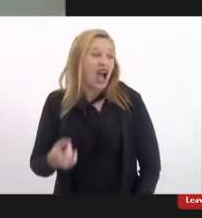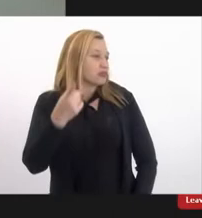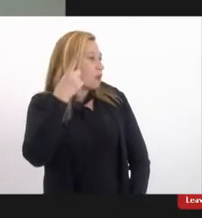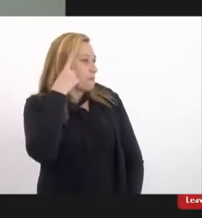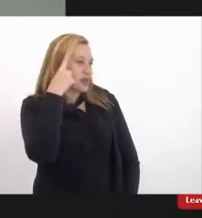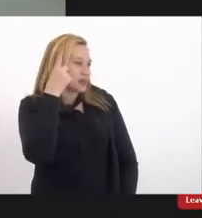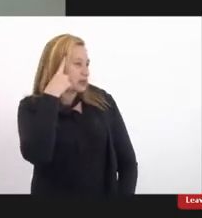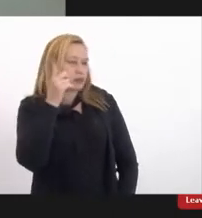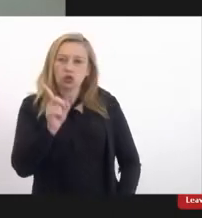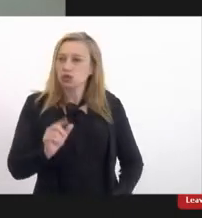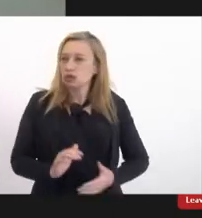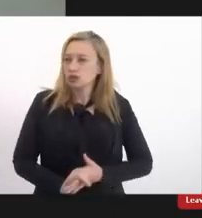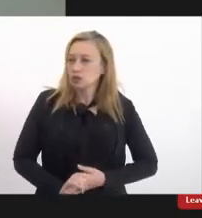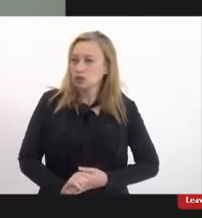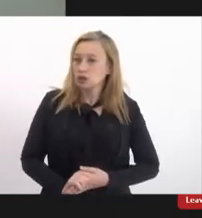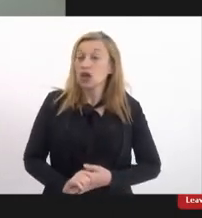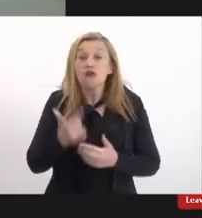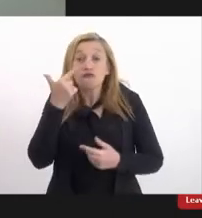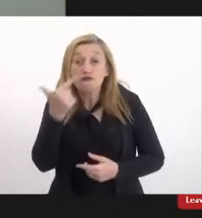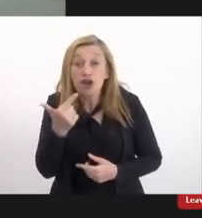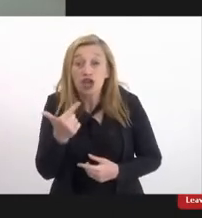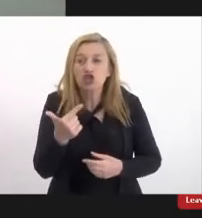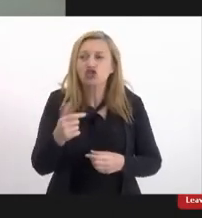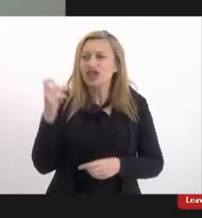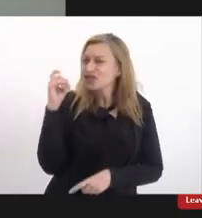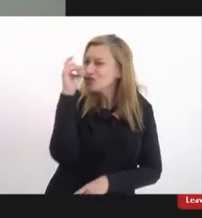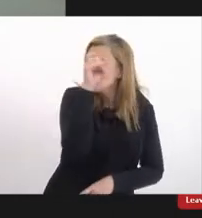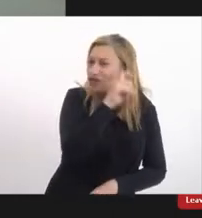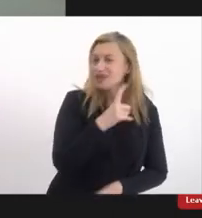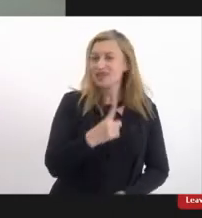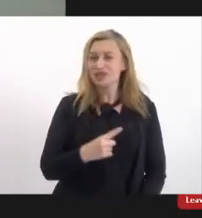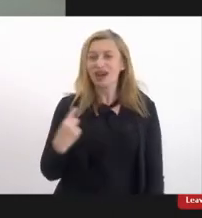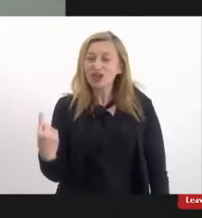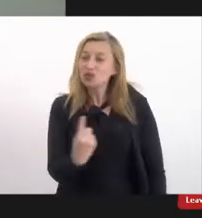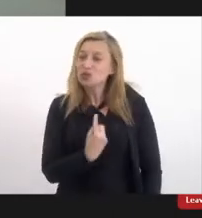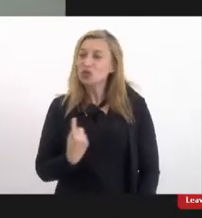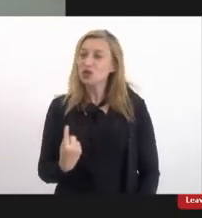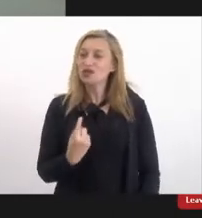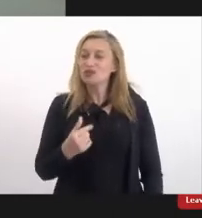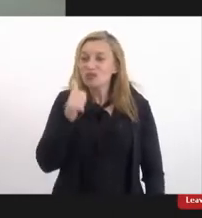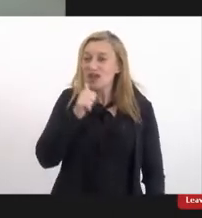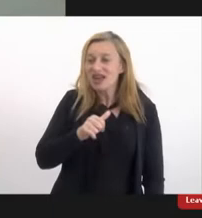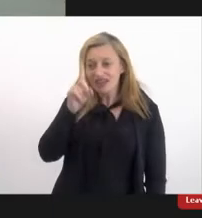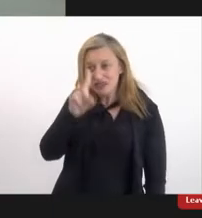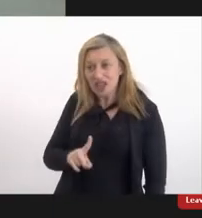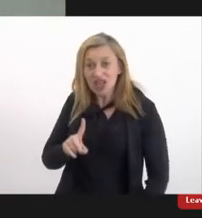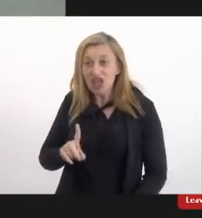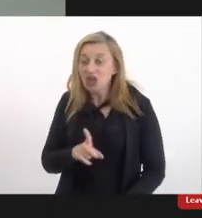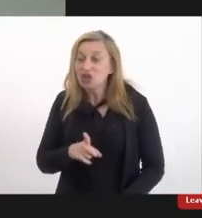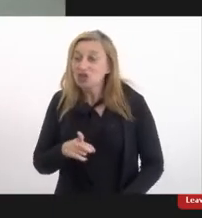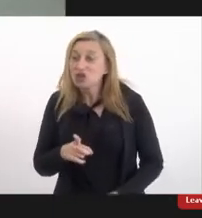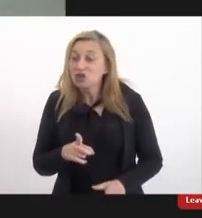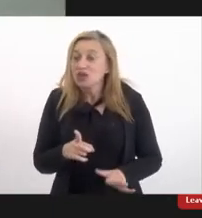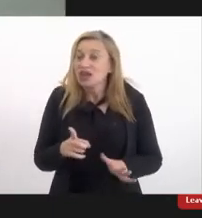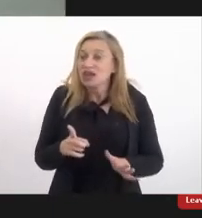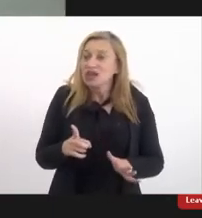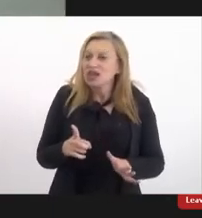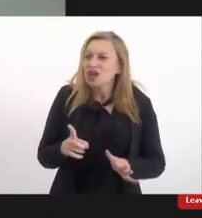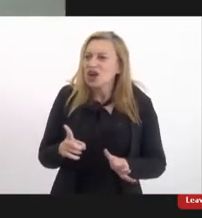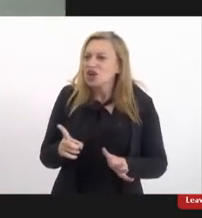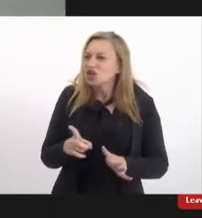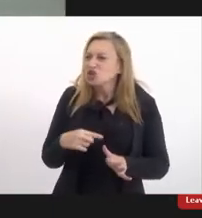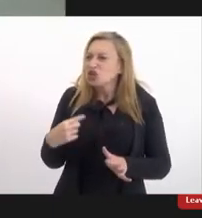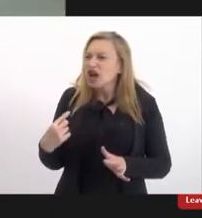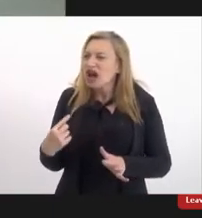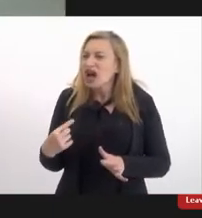perspectiva então vejam que é muito difícil a nossa caminhada quando as nossas pares não sabem de